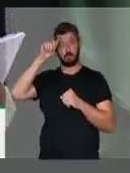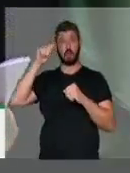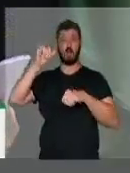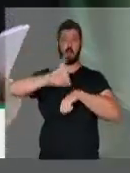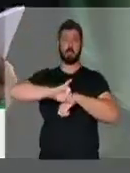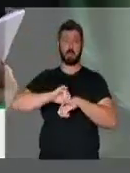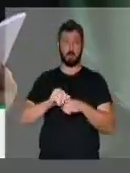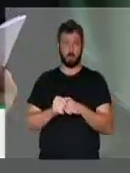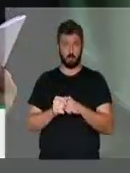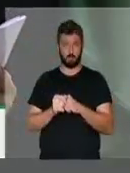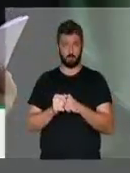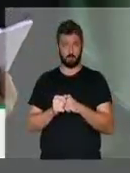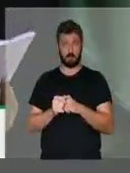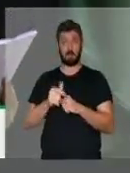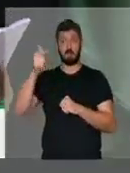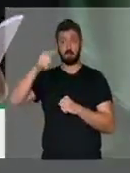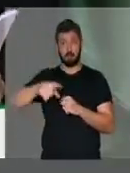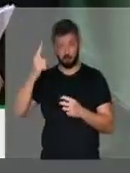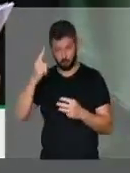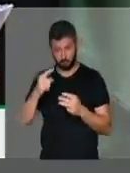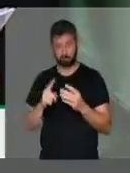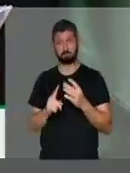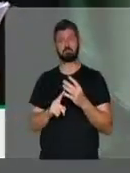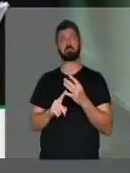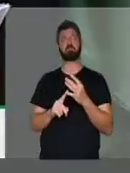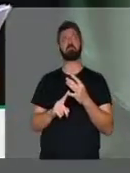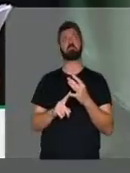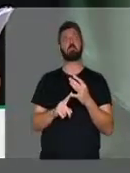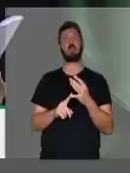Manaus. Mais uma. Mais uma.